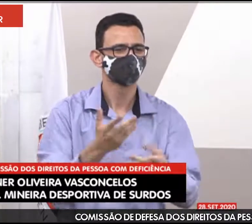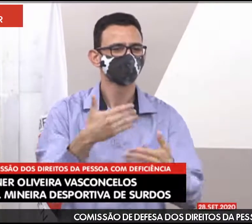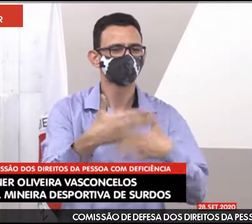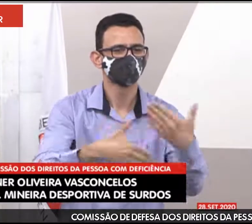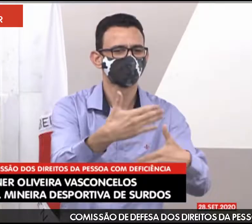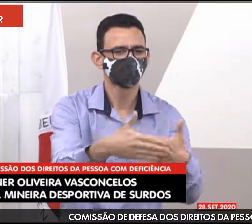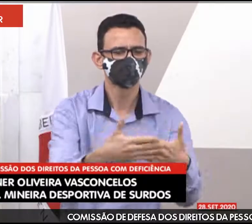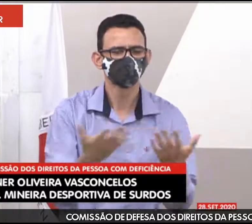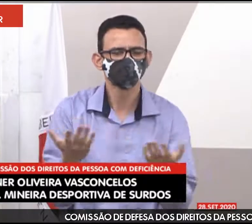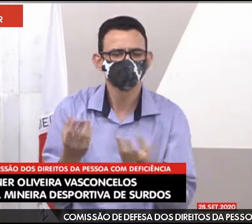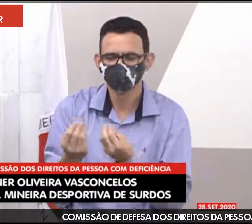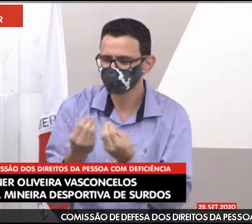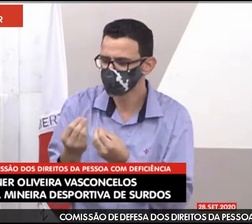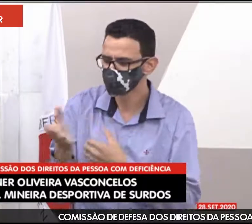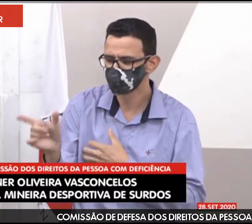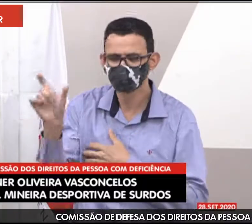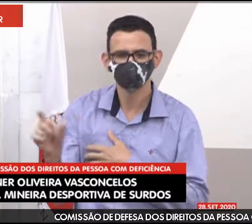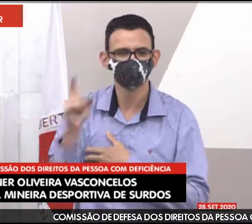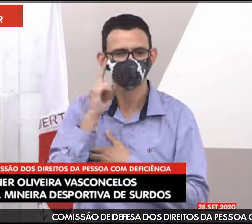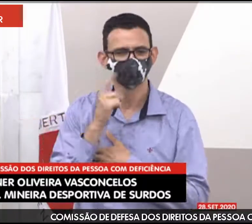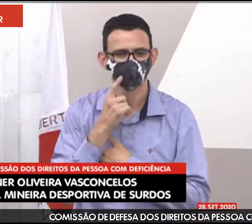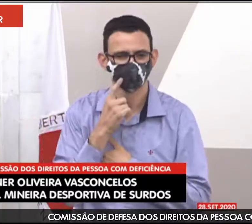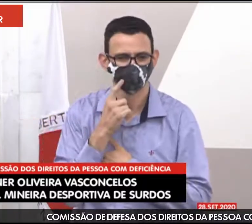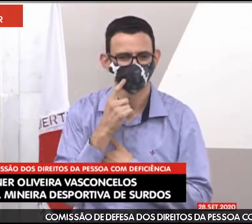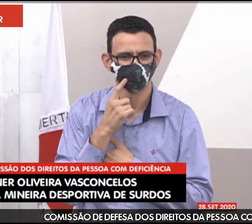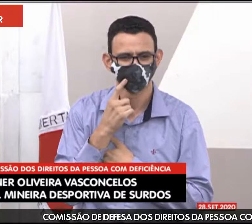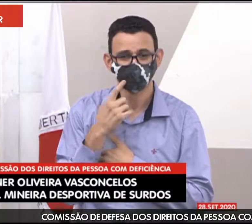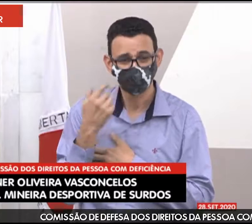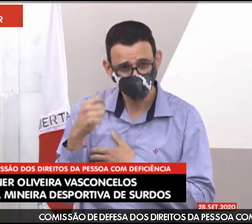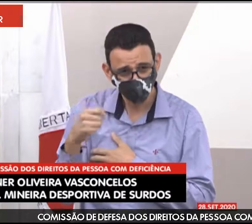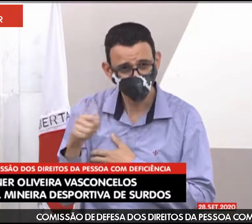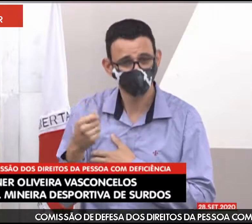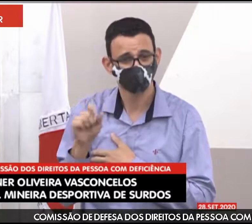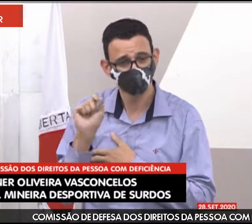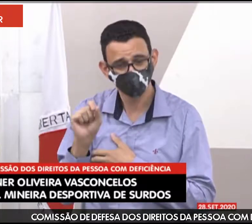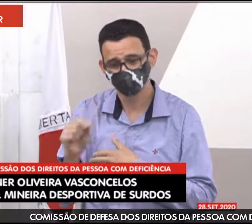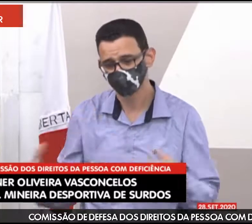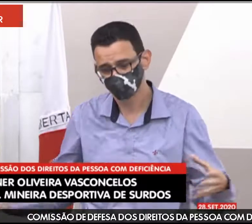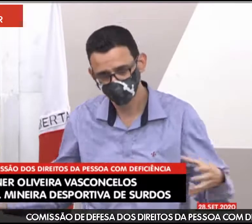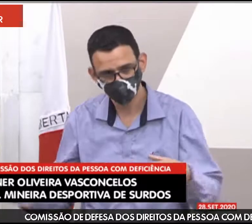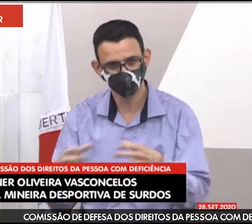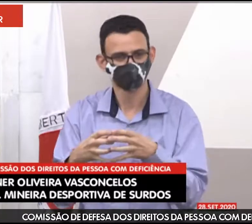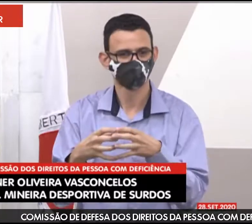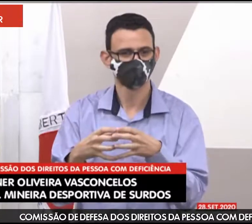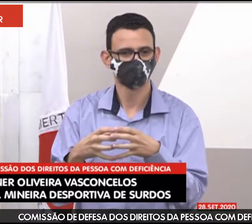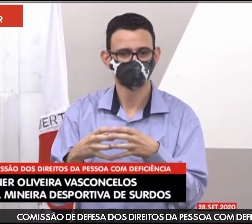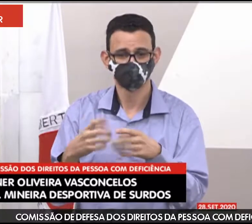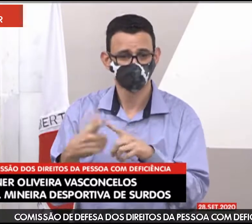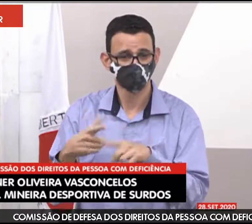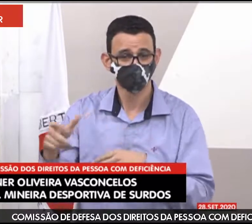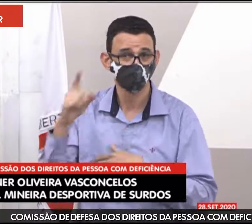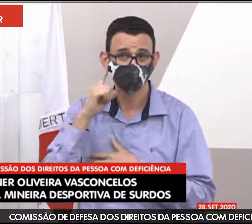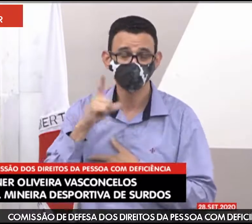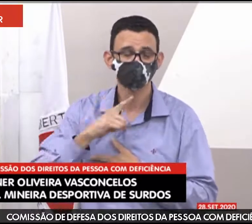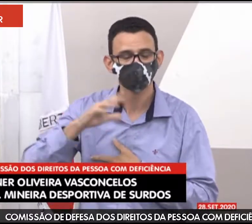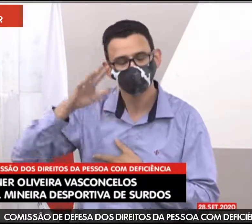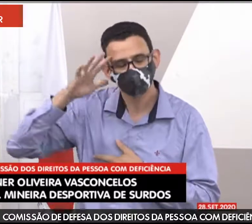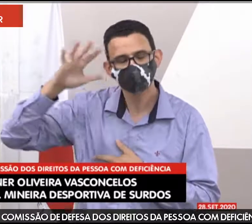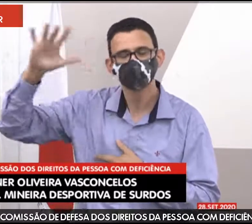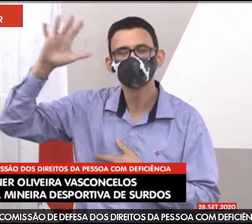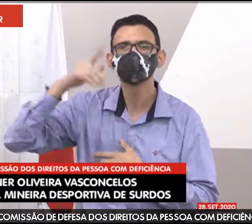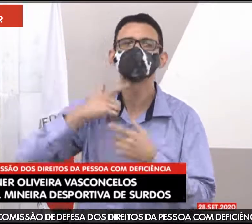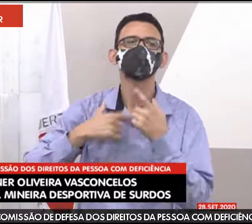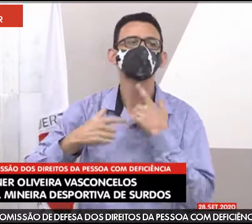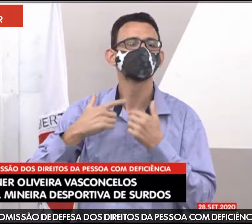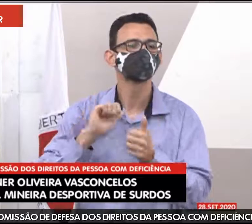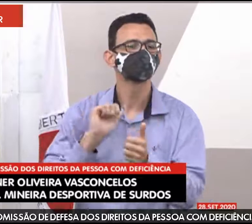A treinar, a desenvolver? Como que os surdos ficam nessa área? Então, gente precisa, assim, do apoio para que haja.